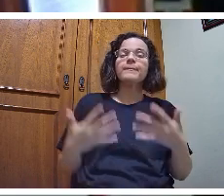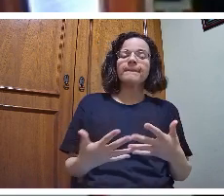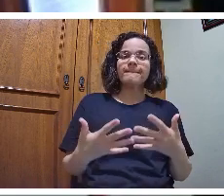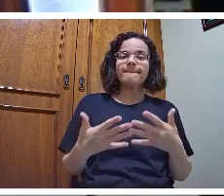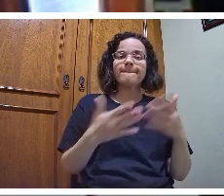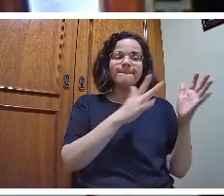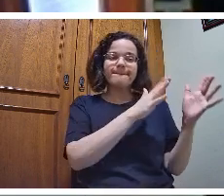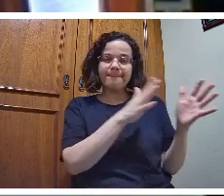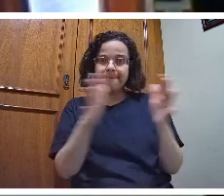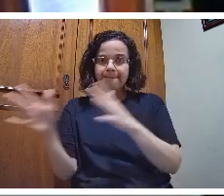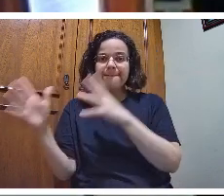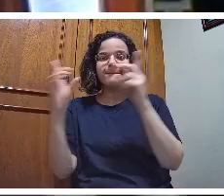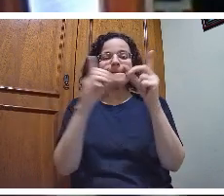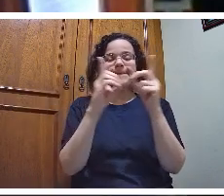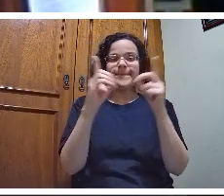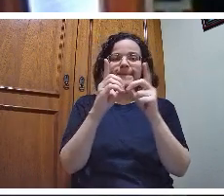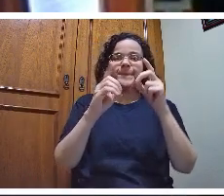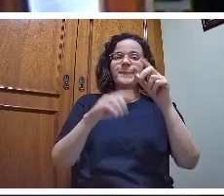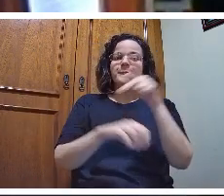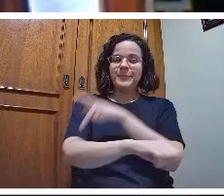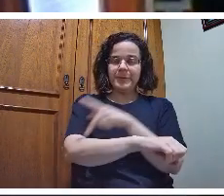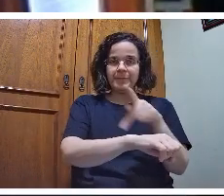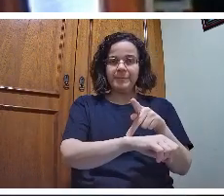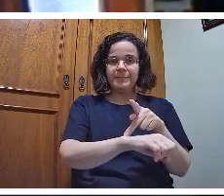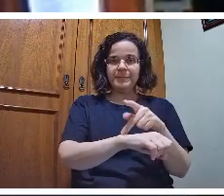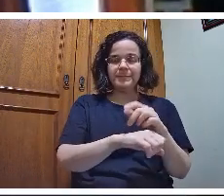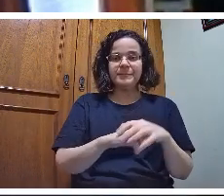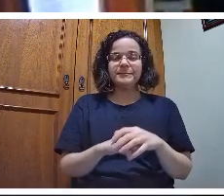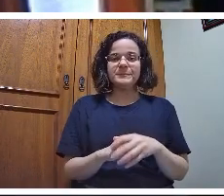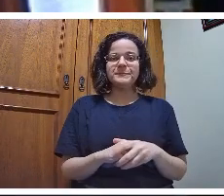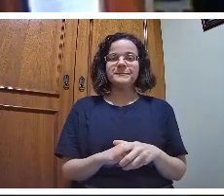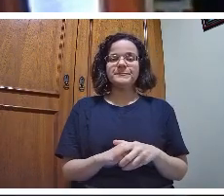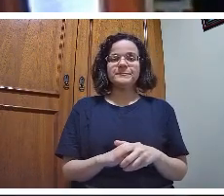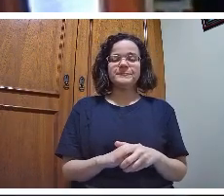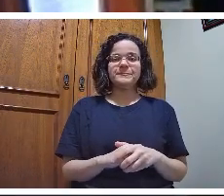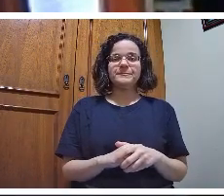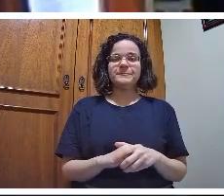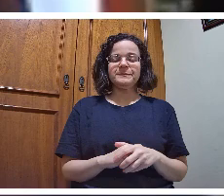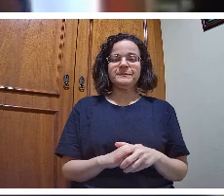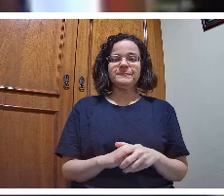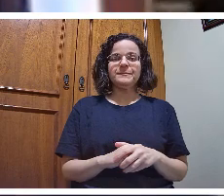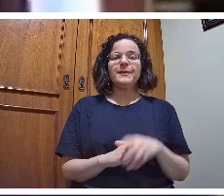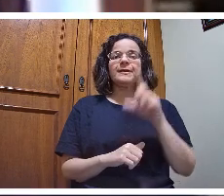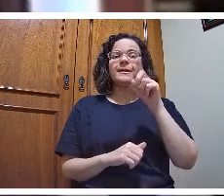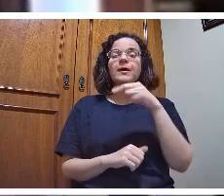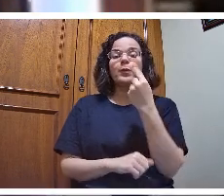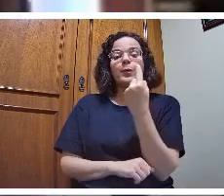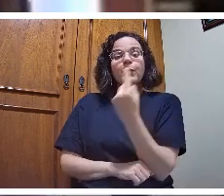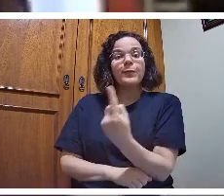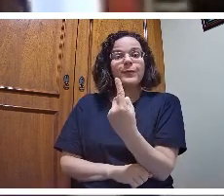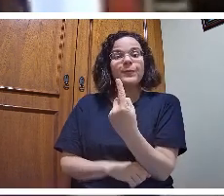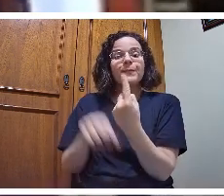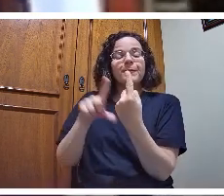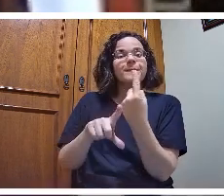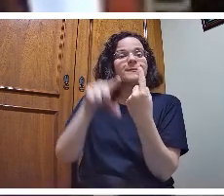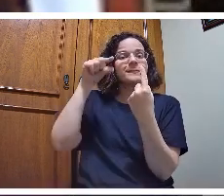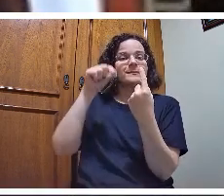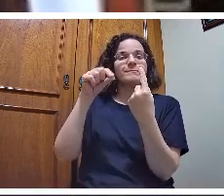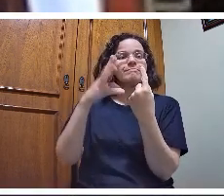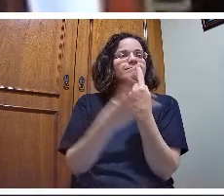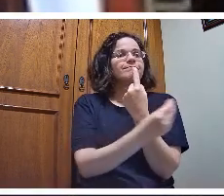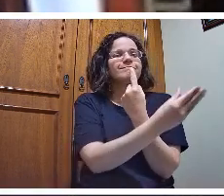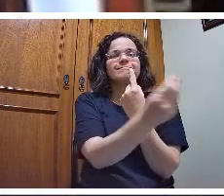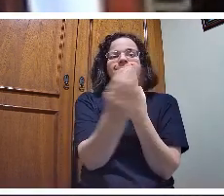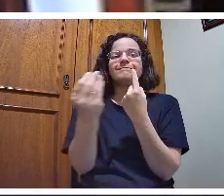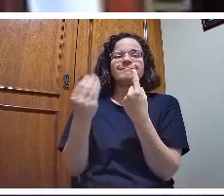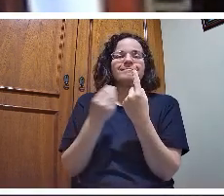é uma das alternativas. Eu diria, a função da